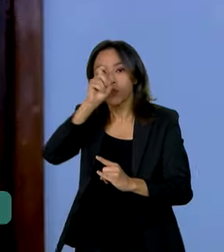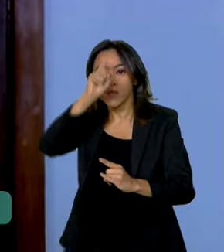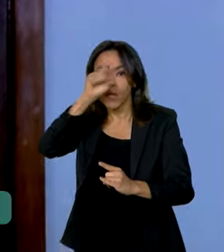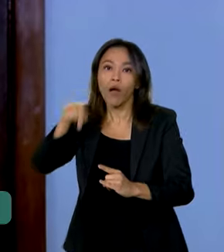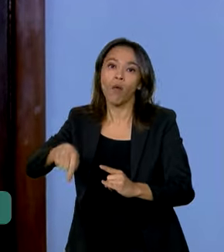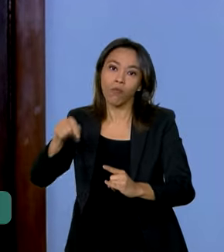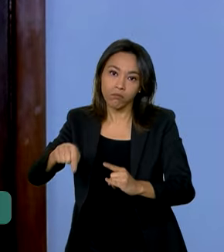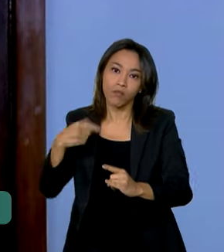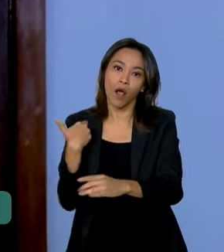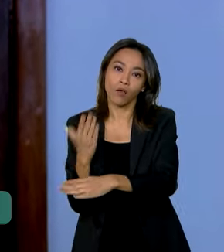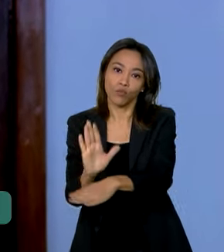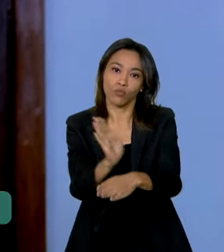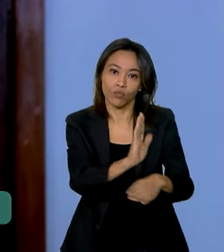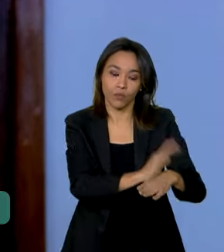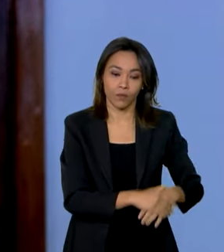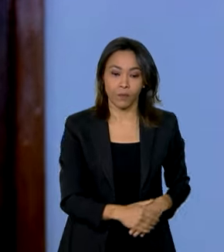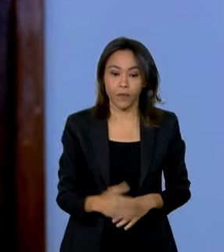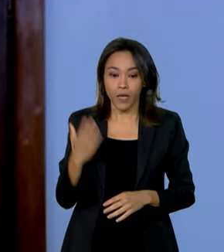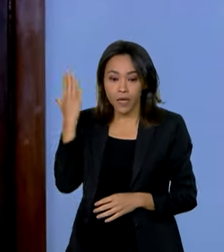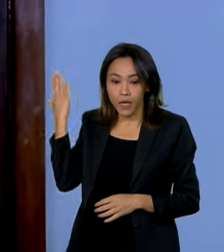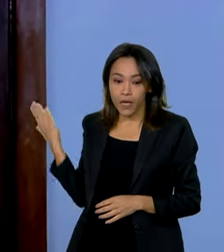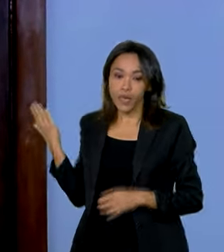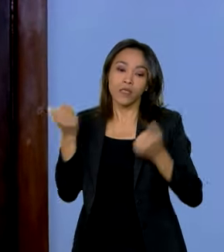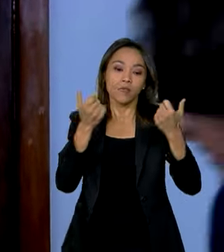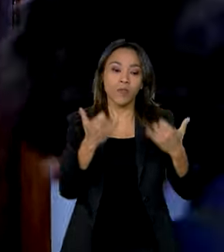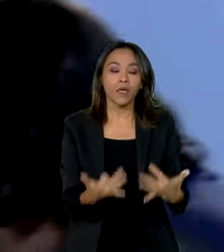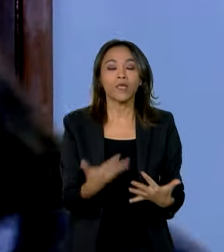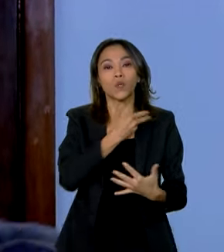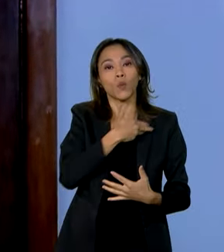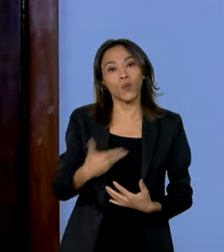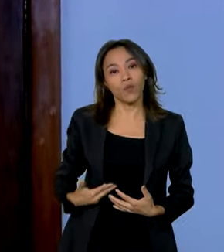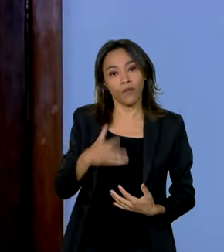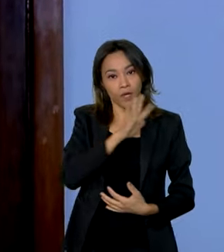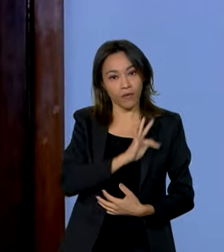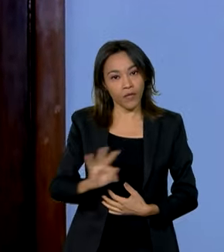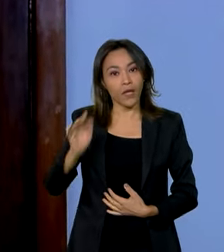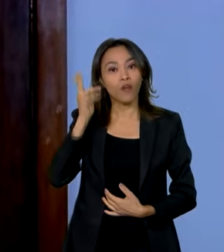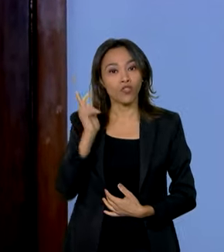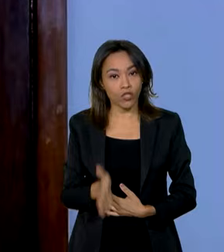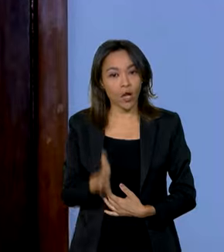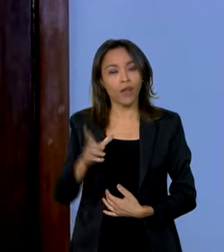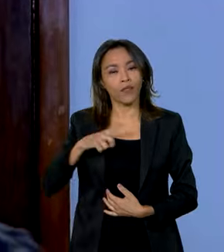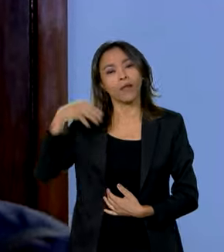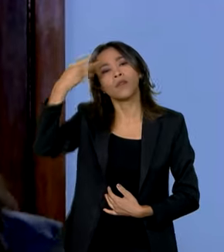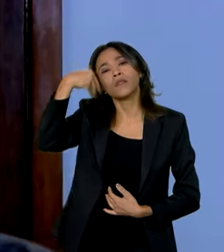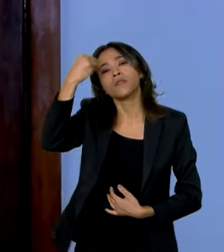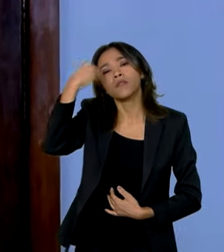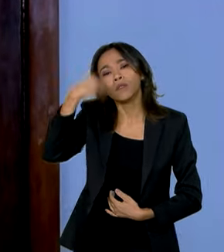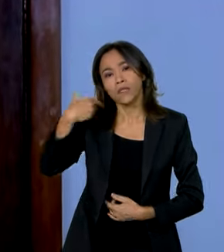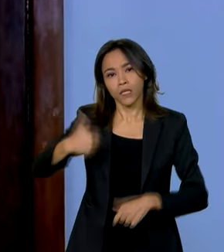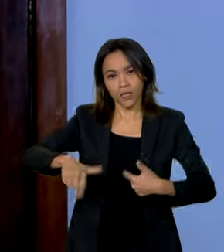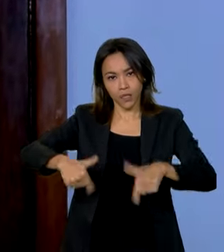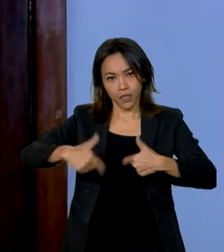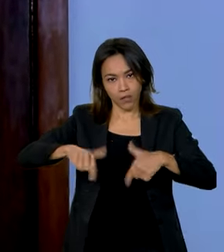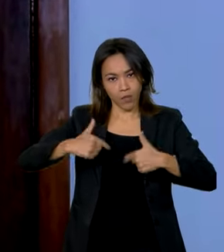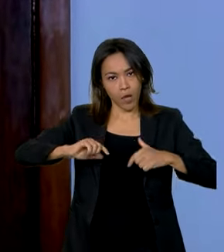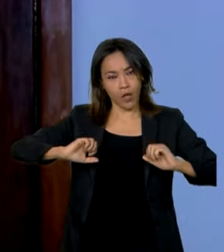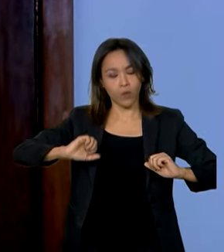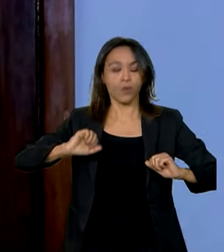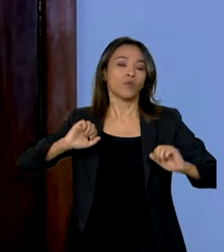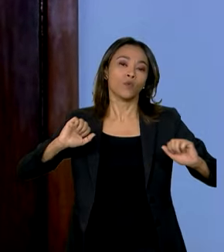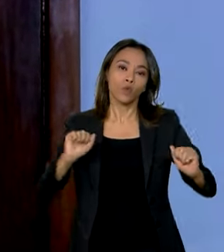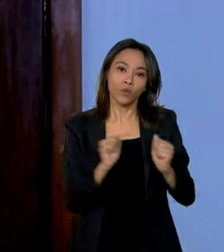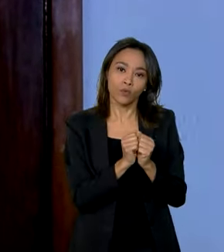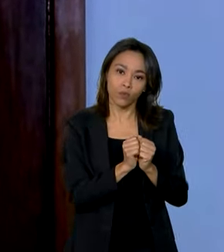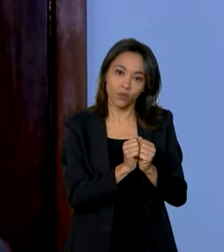O governo federal já tem uma sistemática transversal de atuação conjunta. E, de acordo